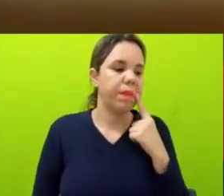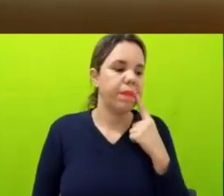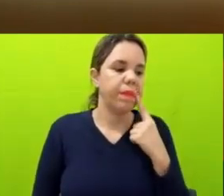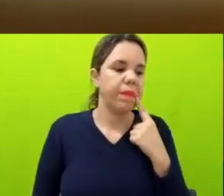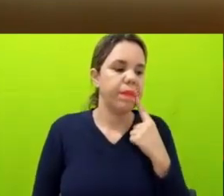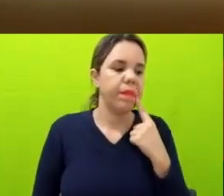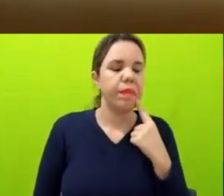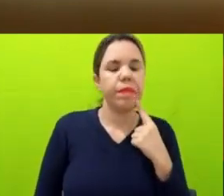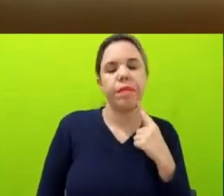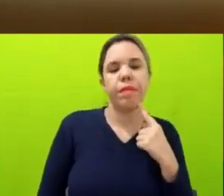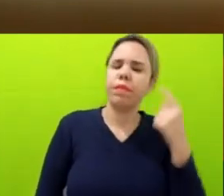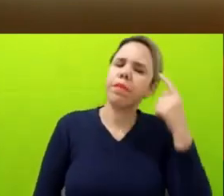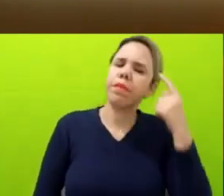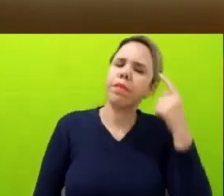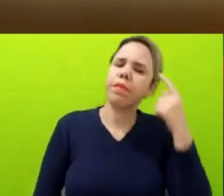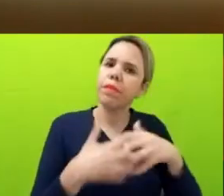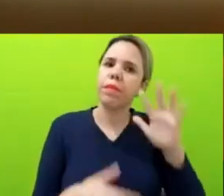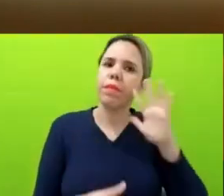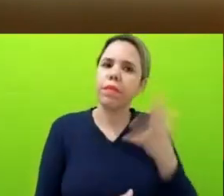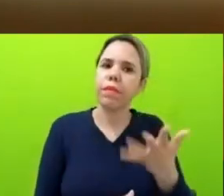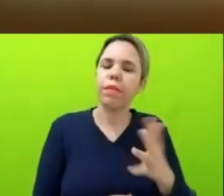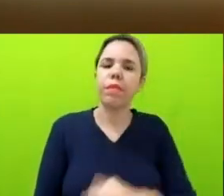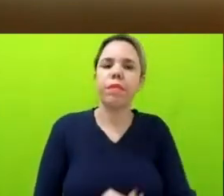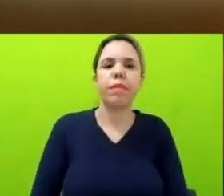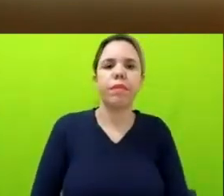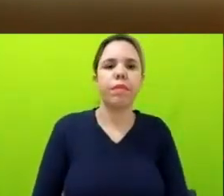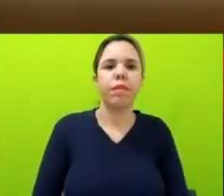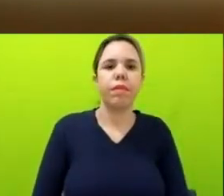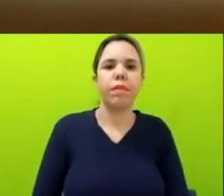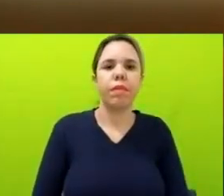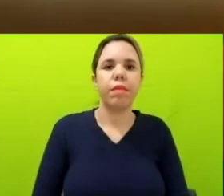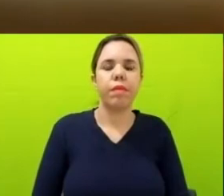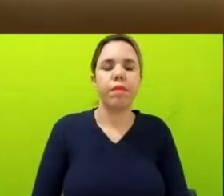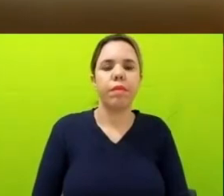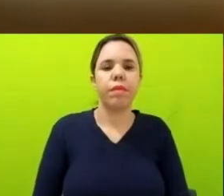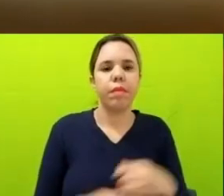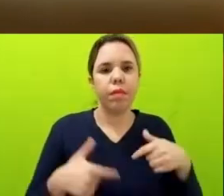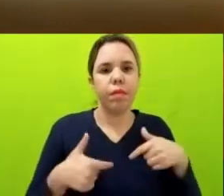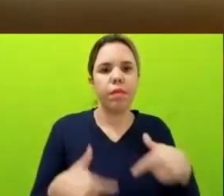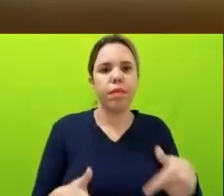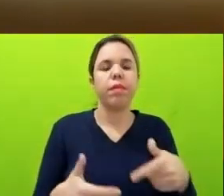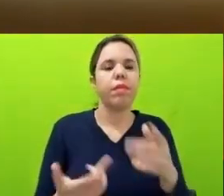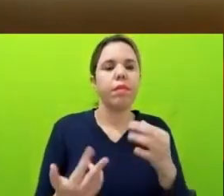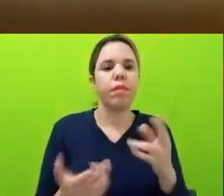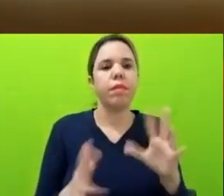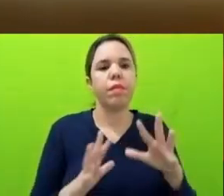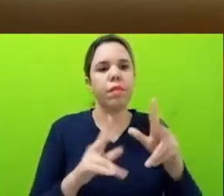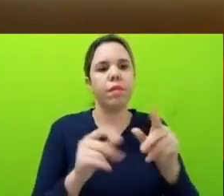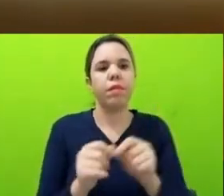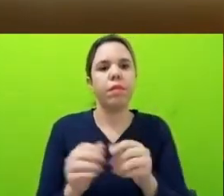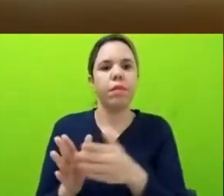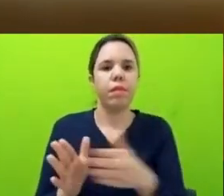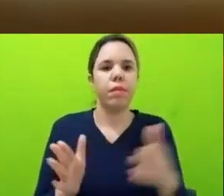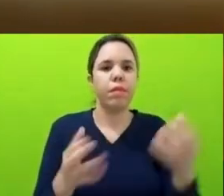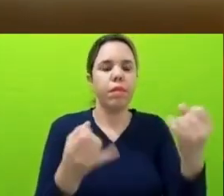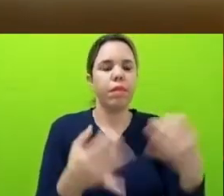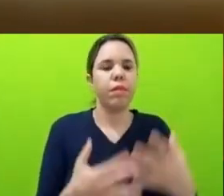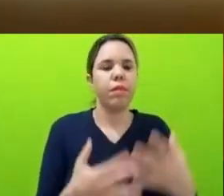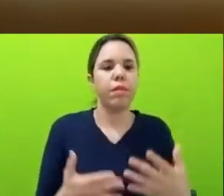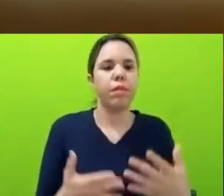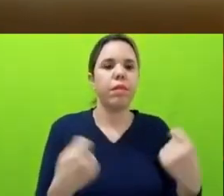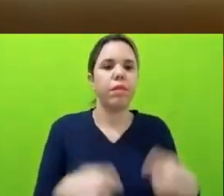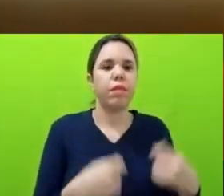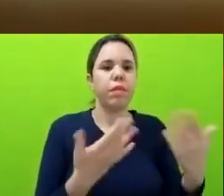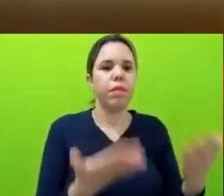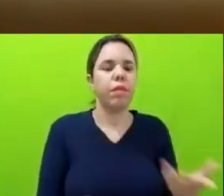soluções, eu acho que iniciativas, como todas que foram comentadas e citadas aqui, como as